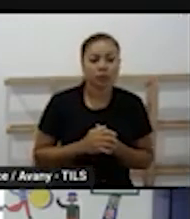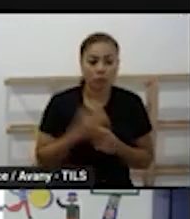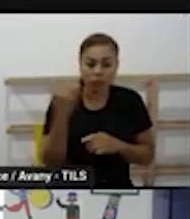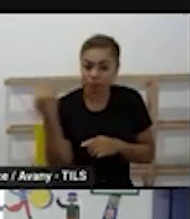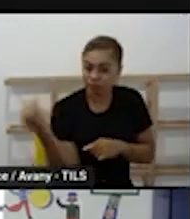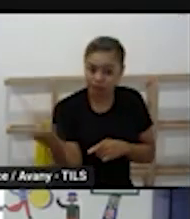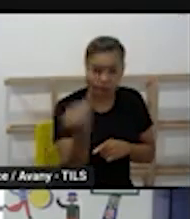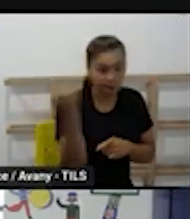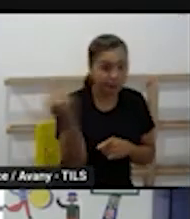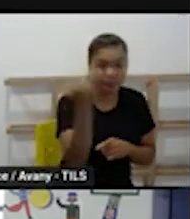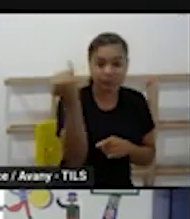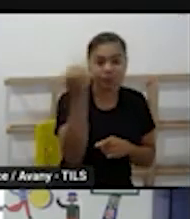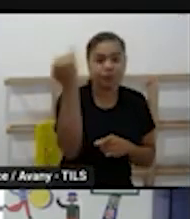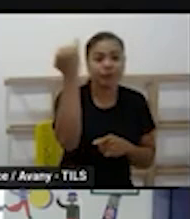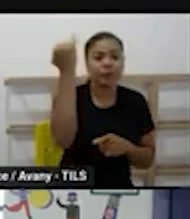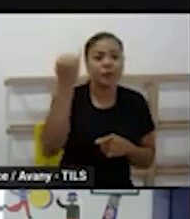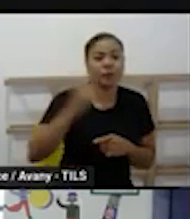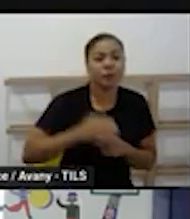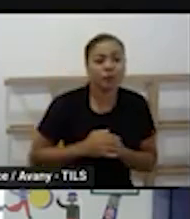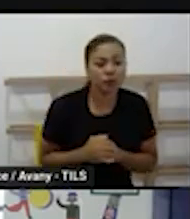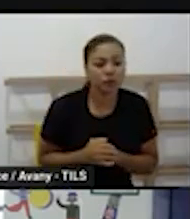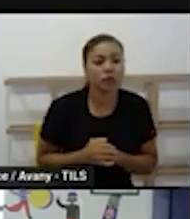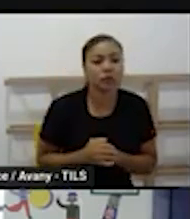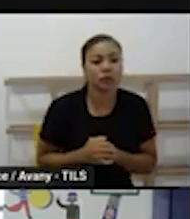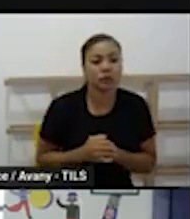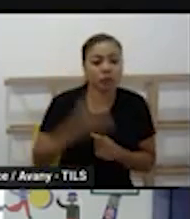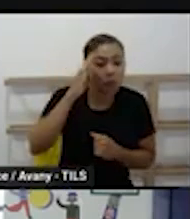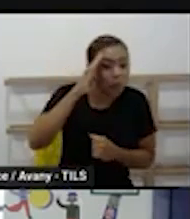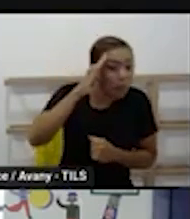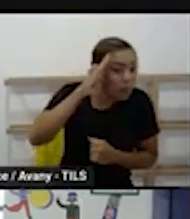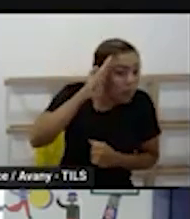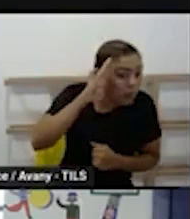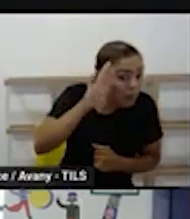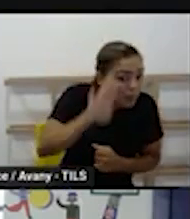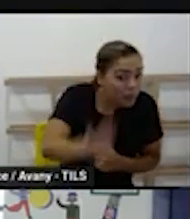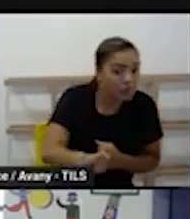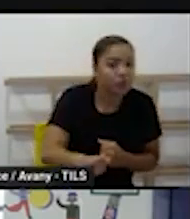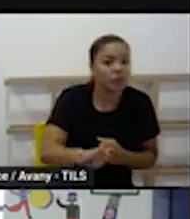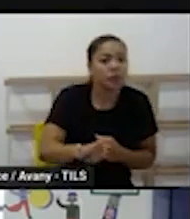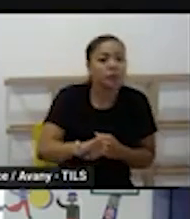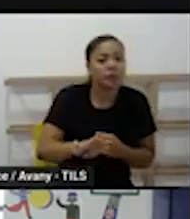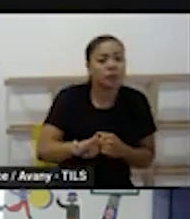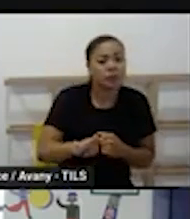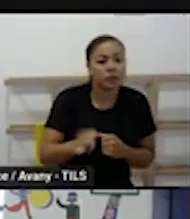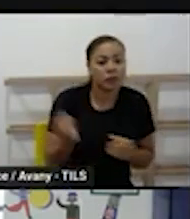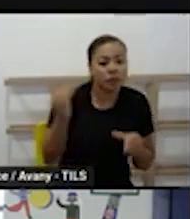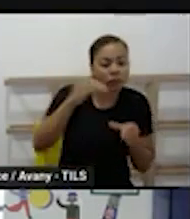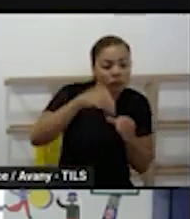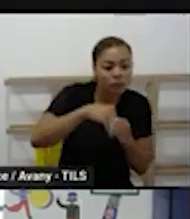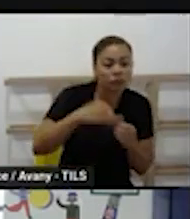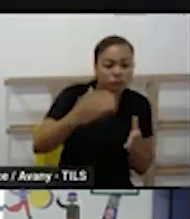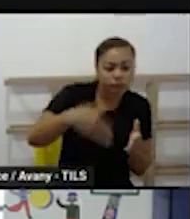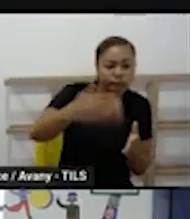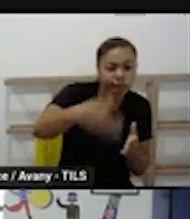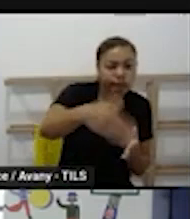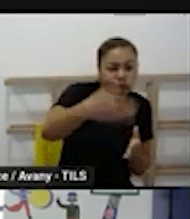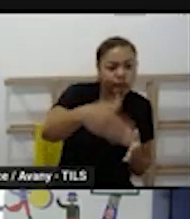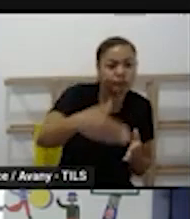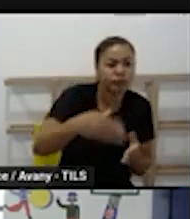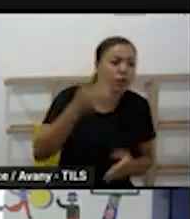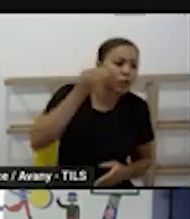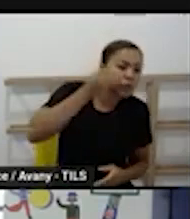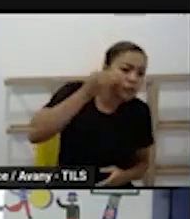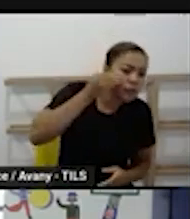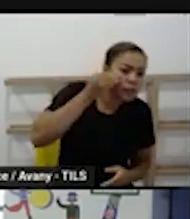espaciais e atitudinais cotidianos na sequência de ações e experiências pedagógicas então é essa